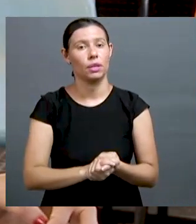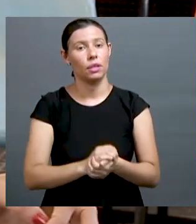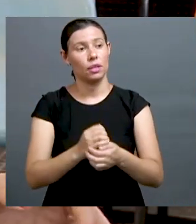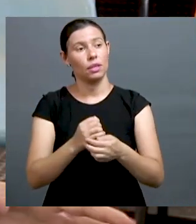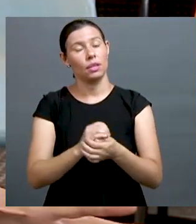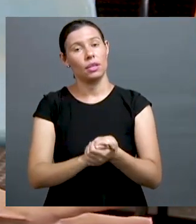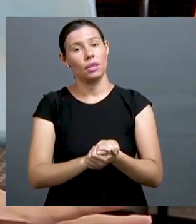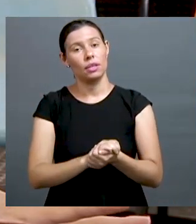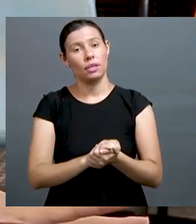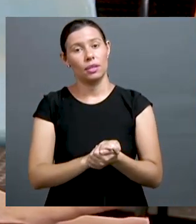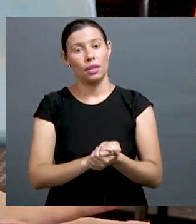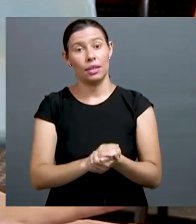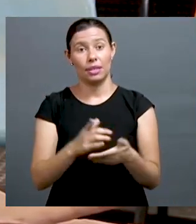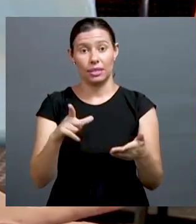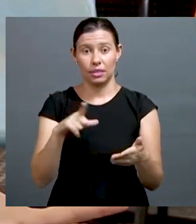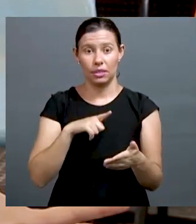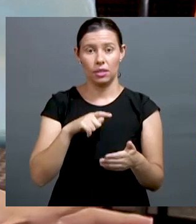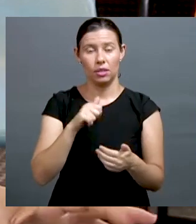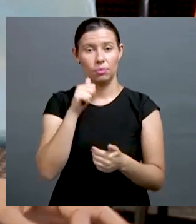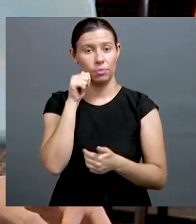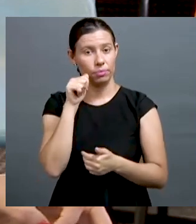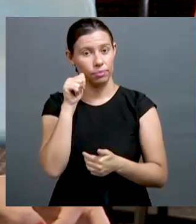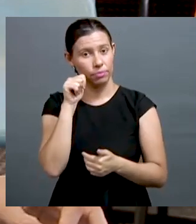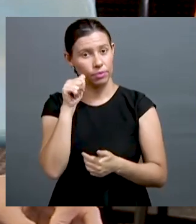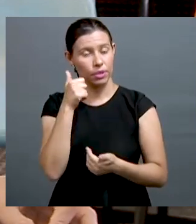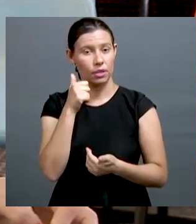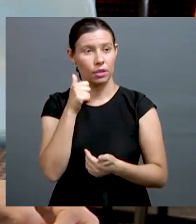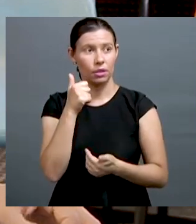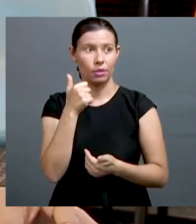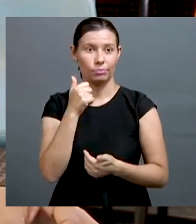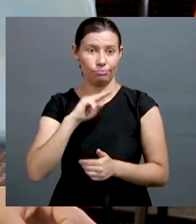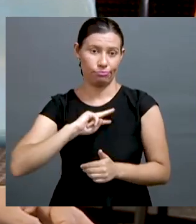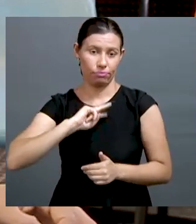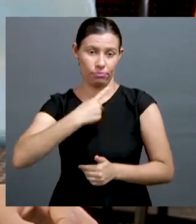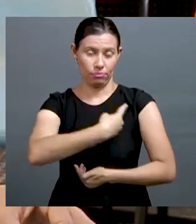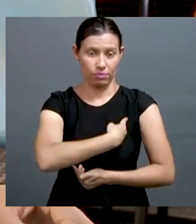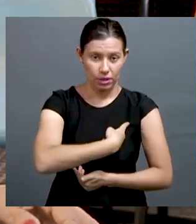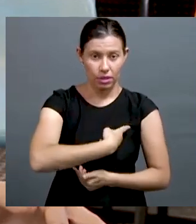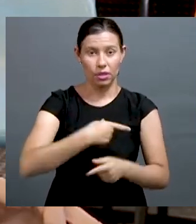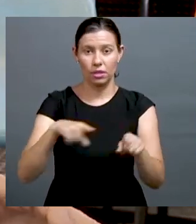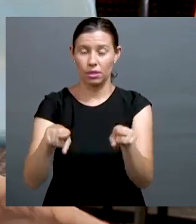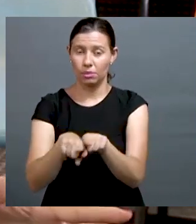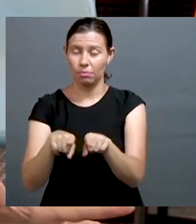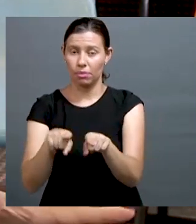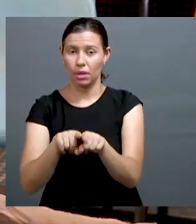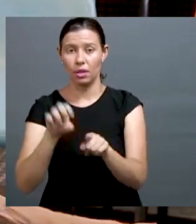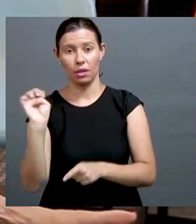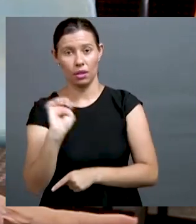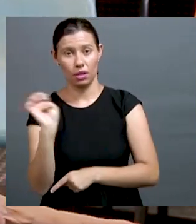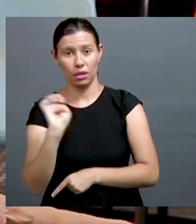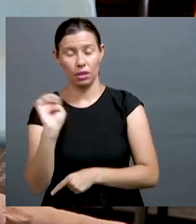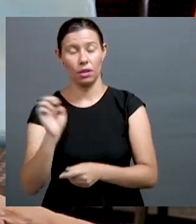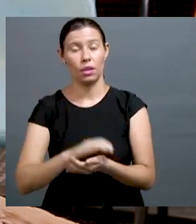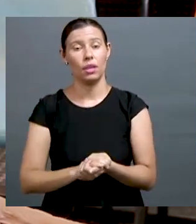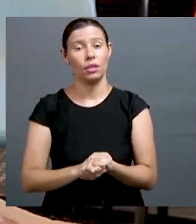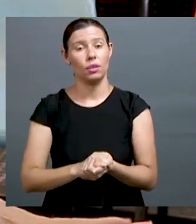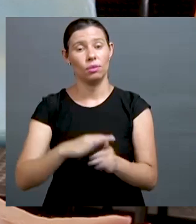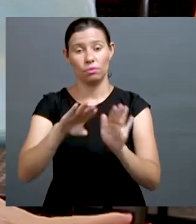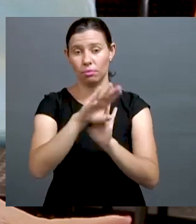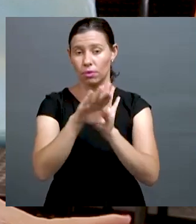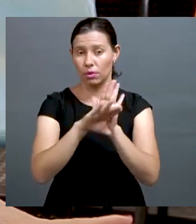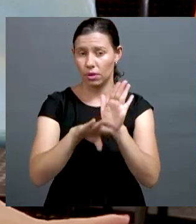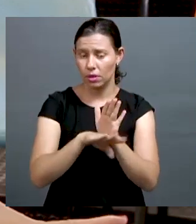atende prioritariamente a população de travestis e transexuais. Mas a partir